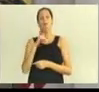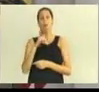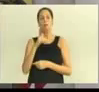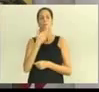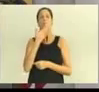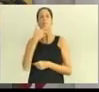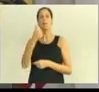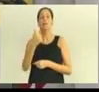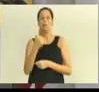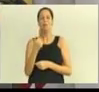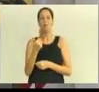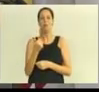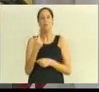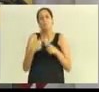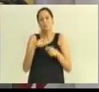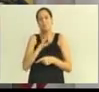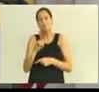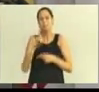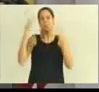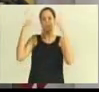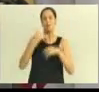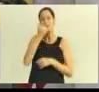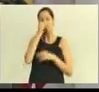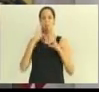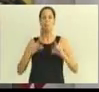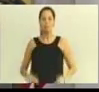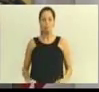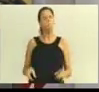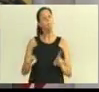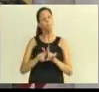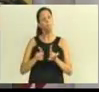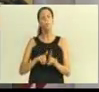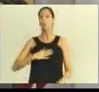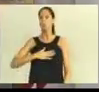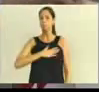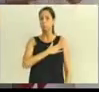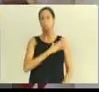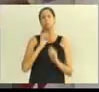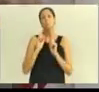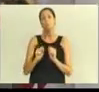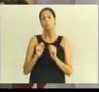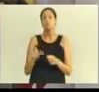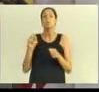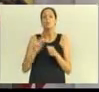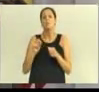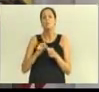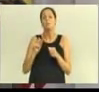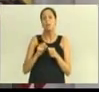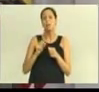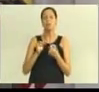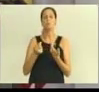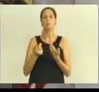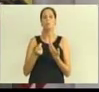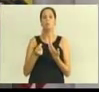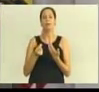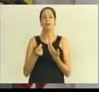dificuldades. Volto a dizer, o prefeito Napoleão poderia ter feito a curto prazo pensando nas eleições. E o que menos